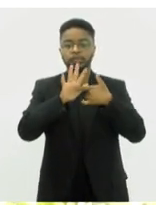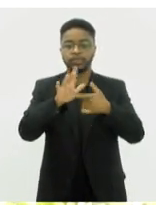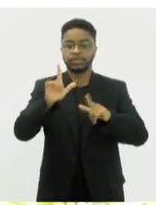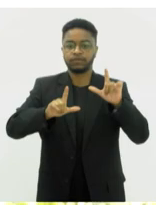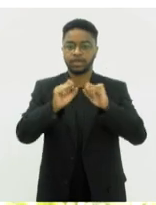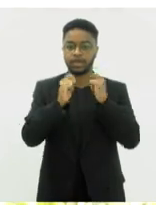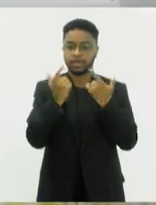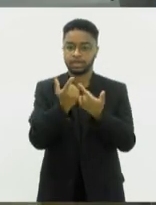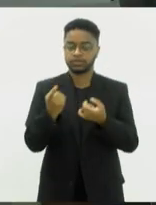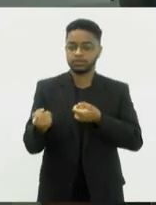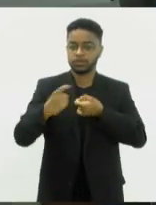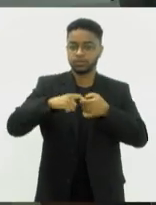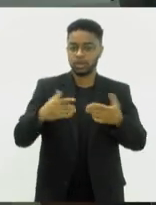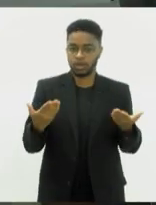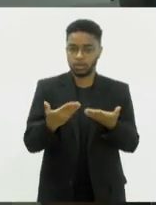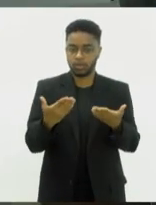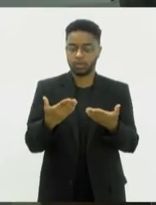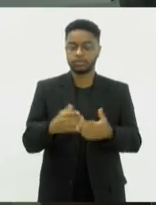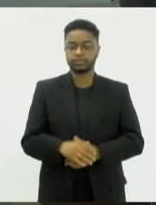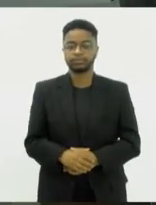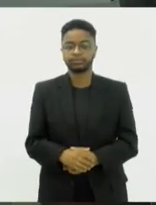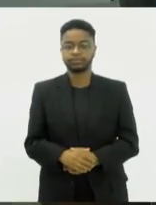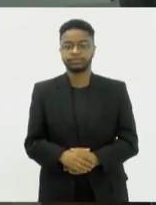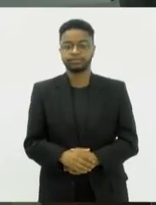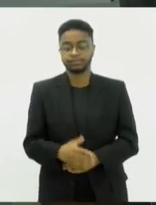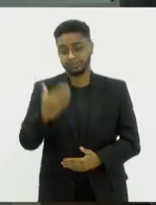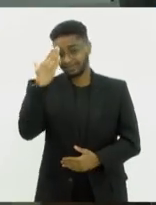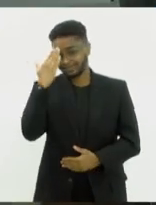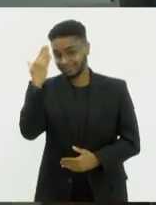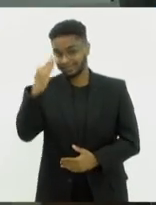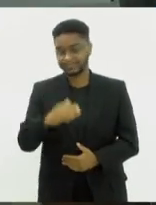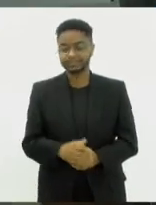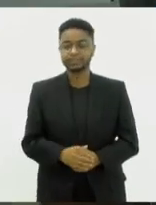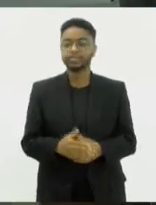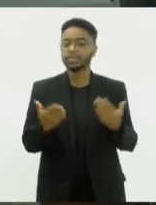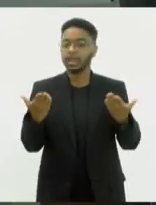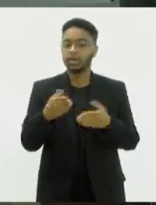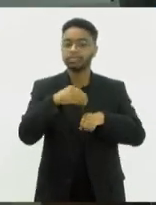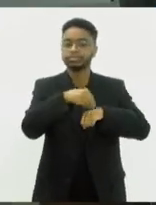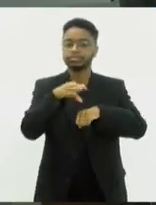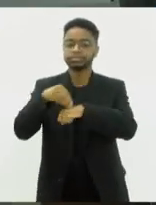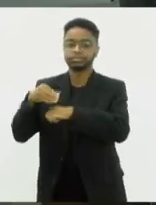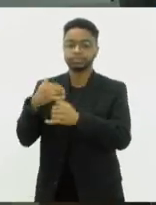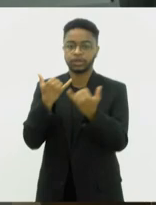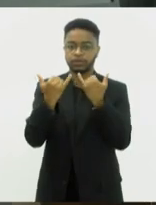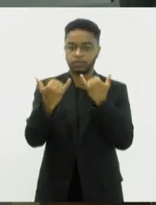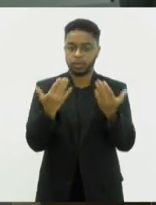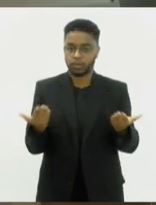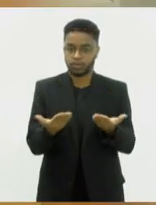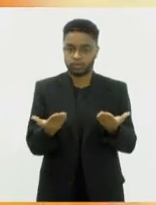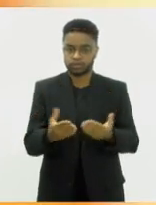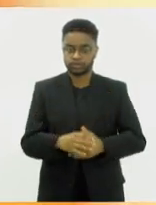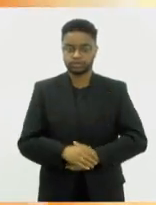estúdio, Potira. Obrigada, Paulo Vitor. E a gente vai agora para o nosso giro de notícias de hoje.